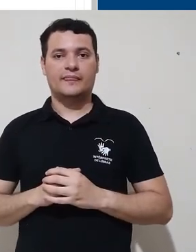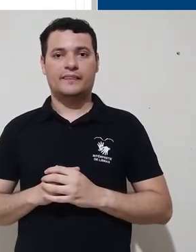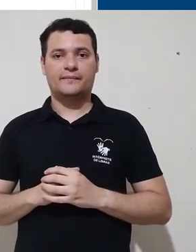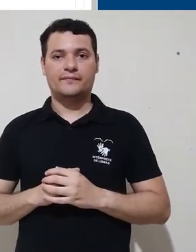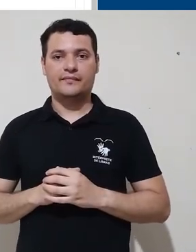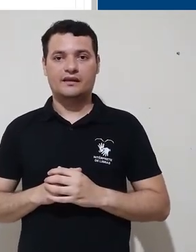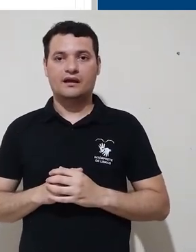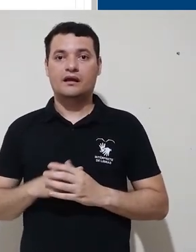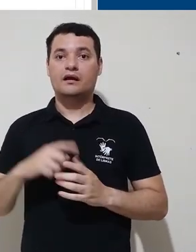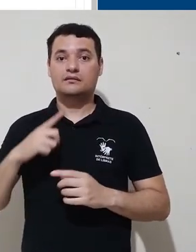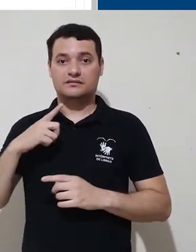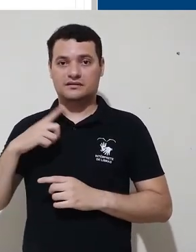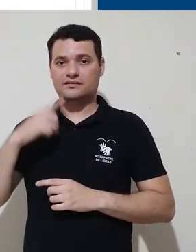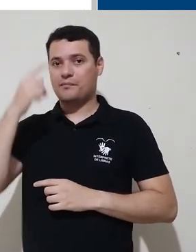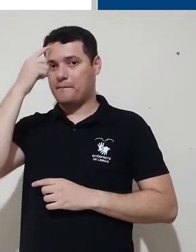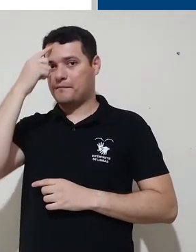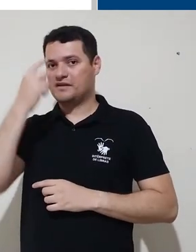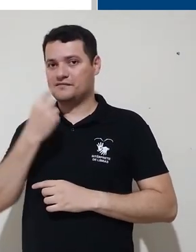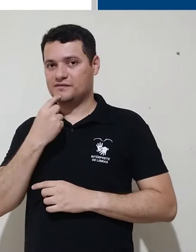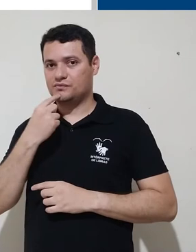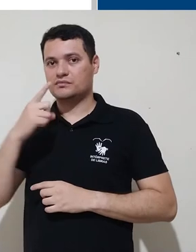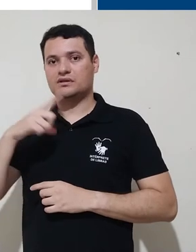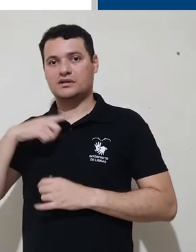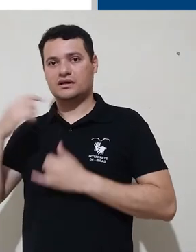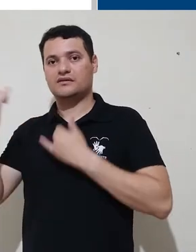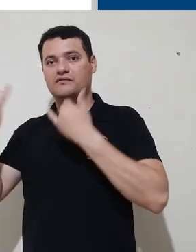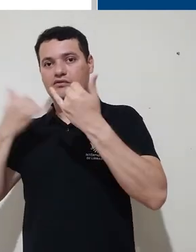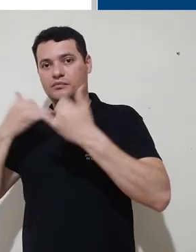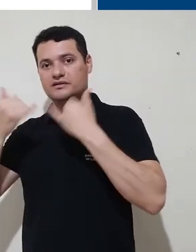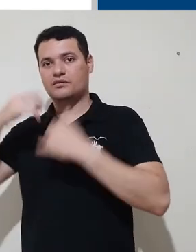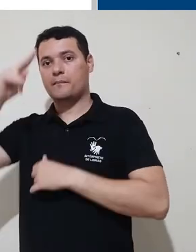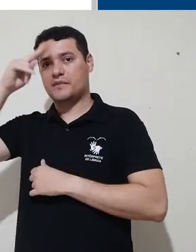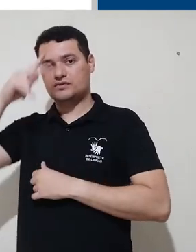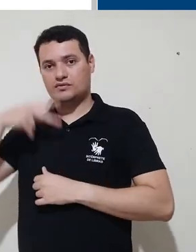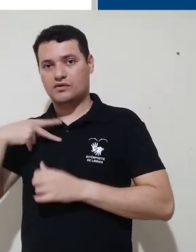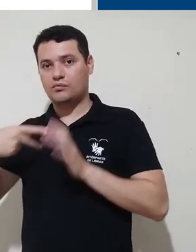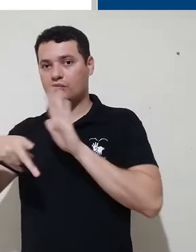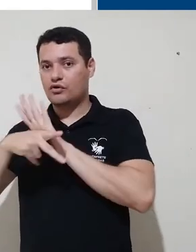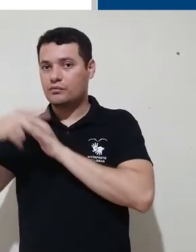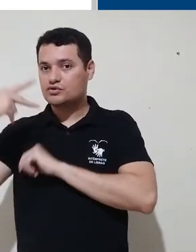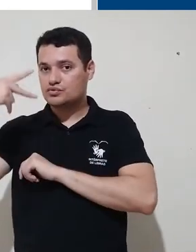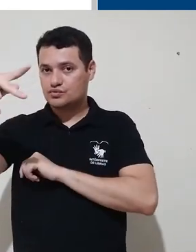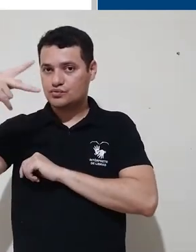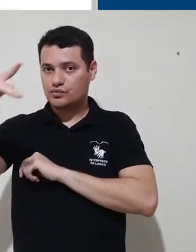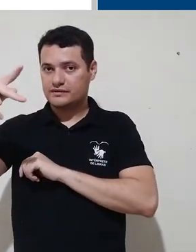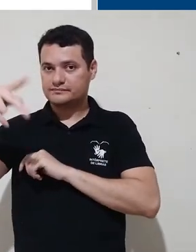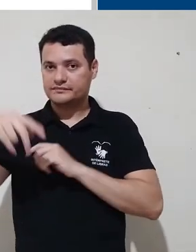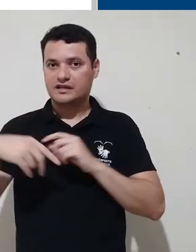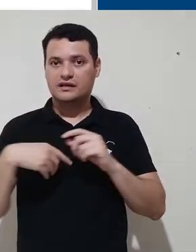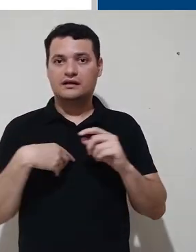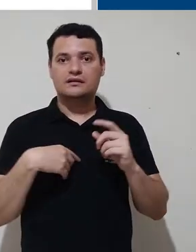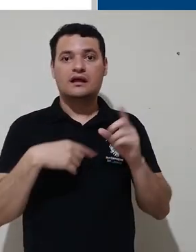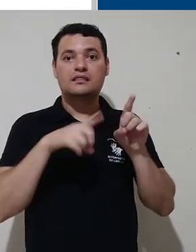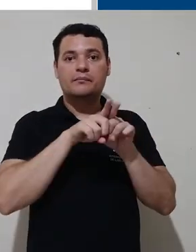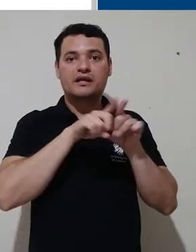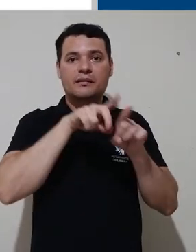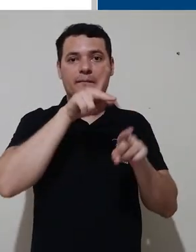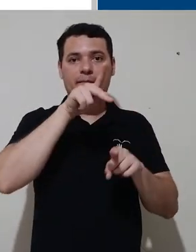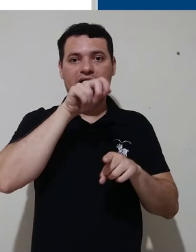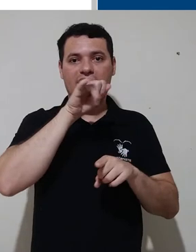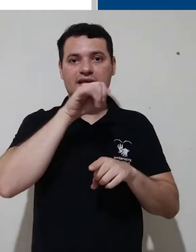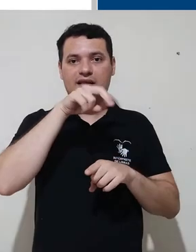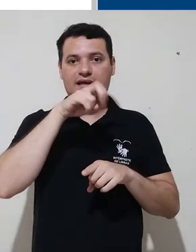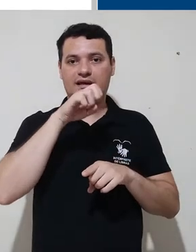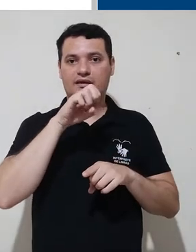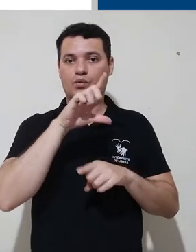pelos administradores da plataforma. Enquanto no perfil nós temos informações pessoais do usuário,